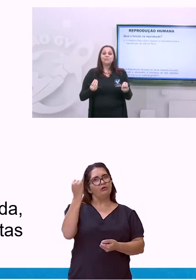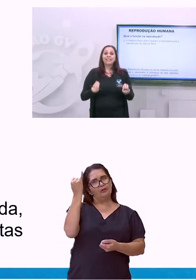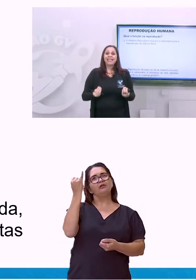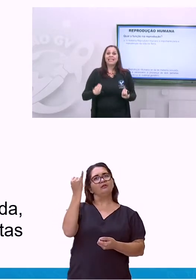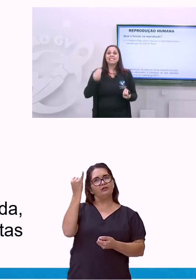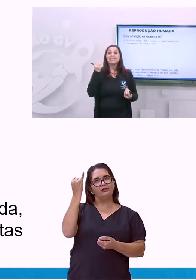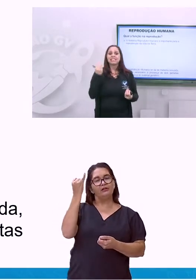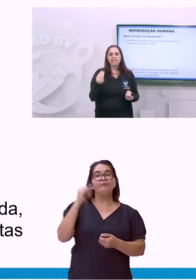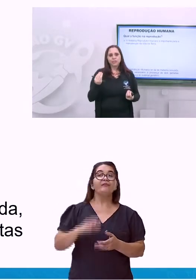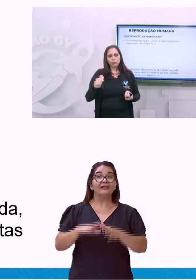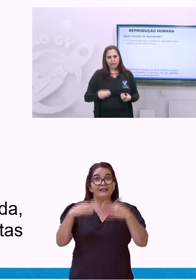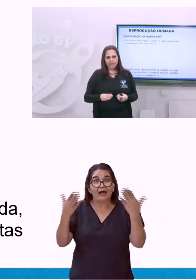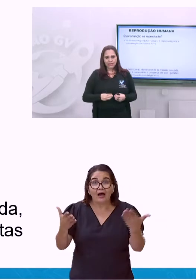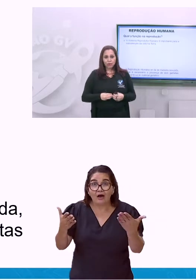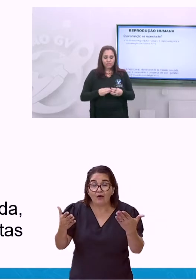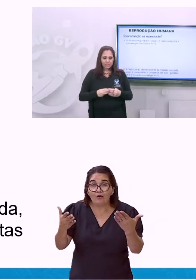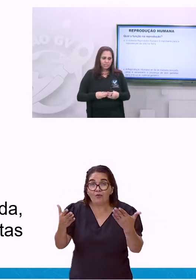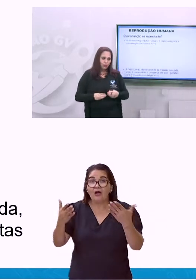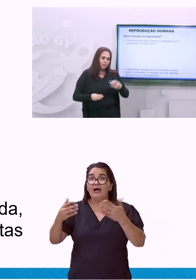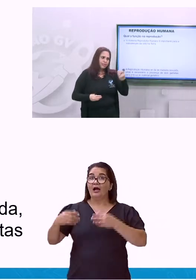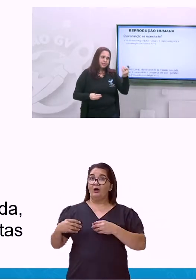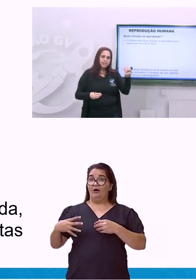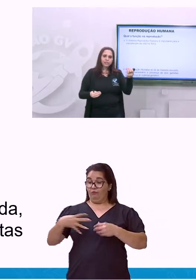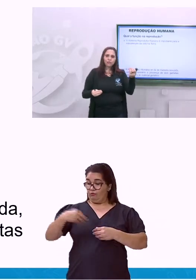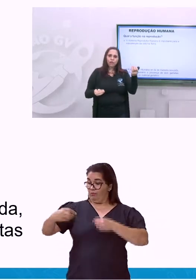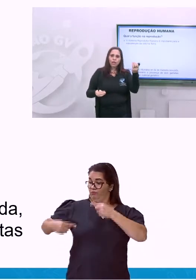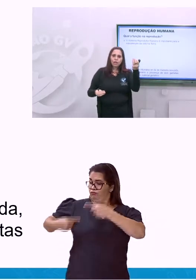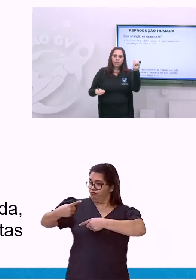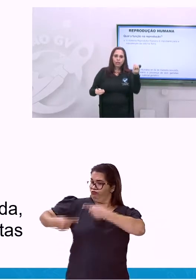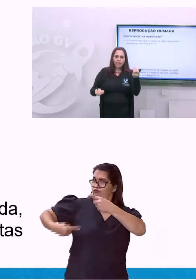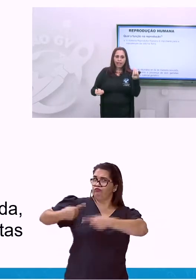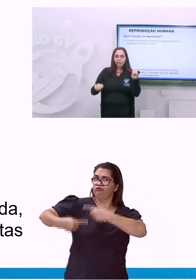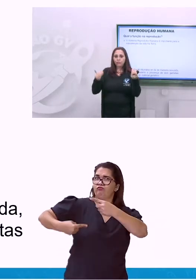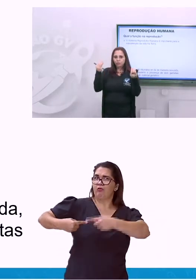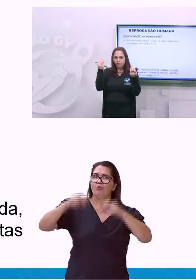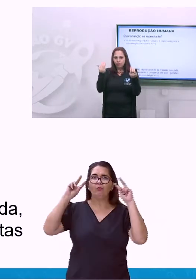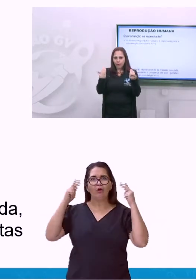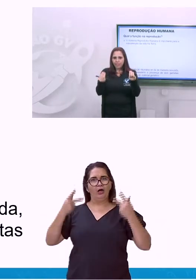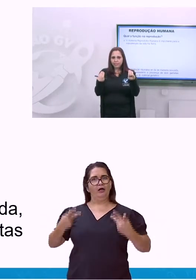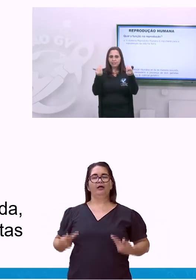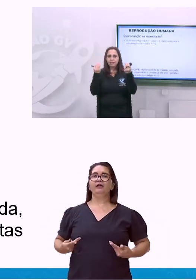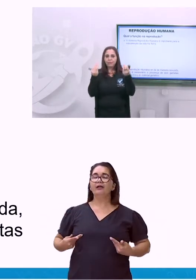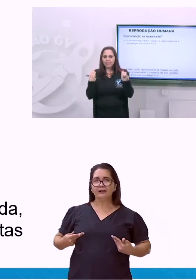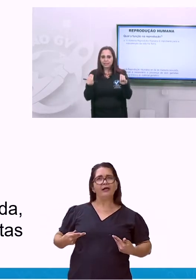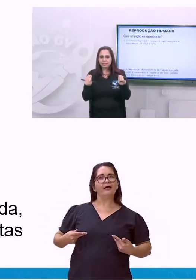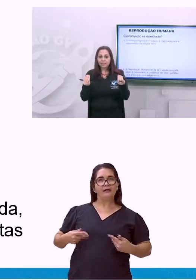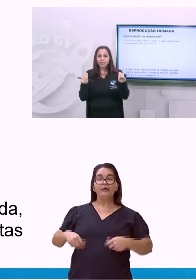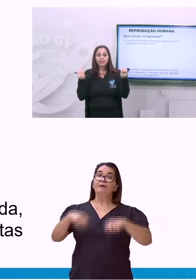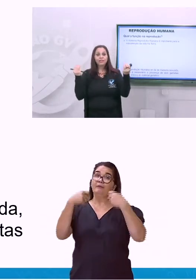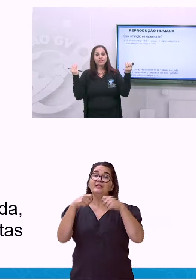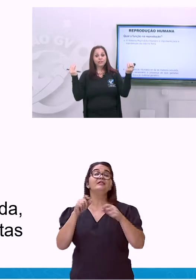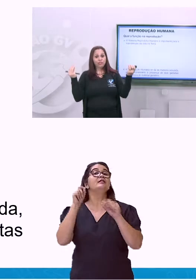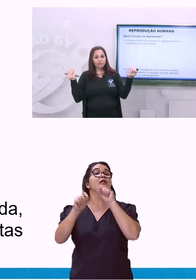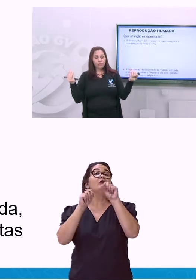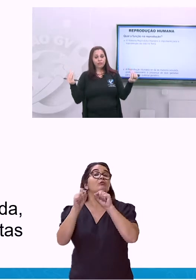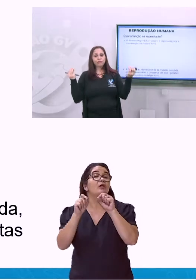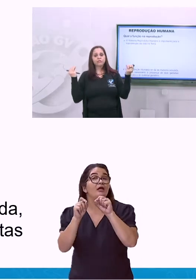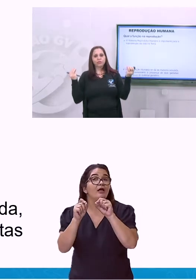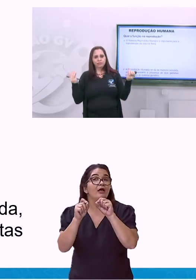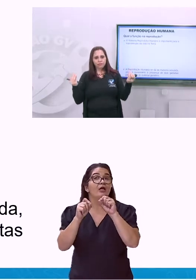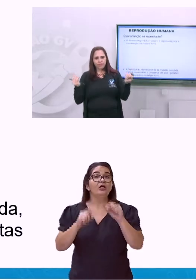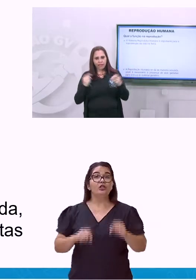de maneira sexuada. Ou seja, eu preciso dos dois gametas de